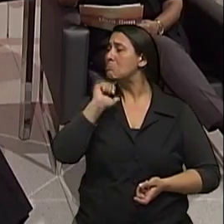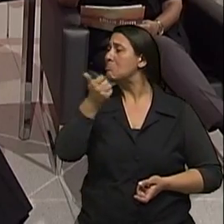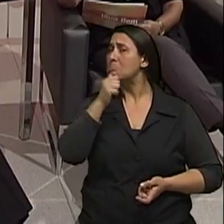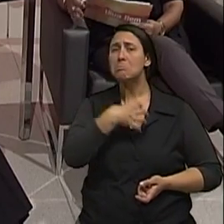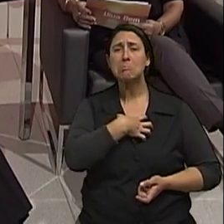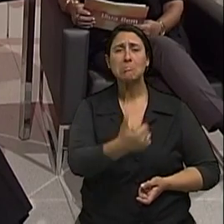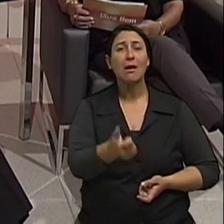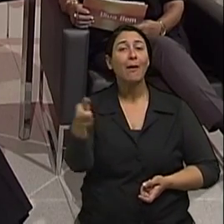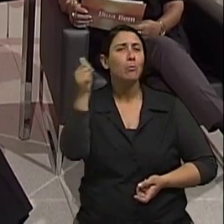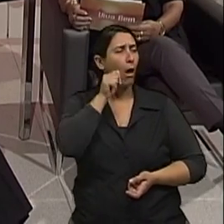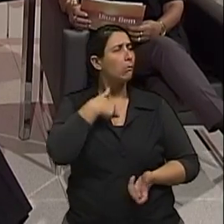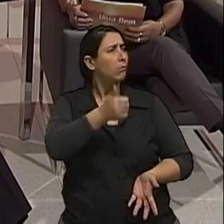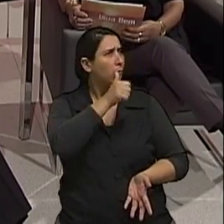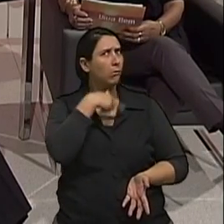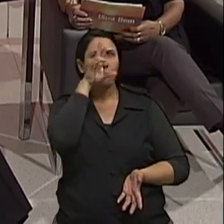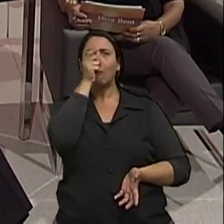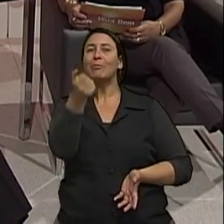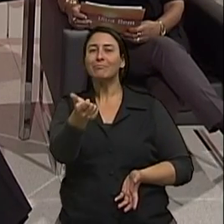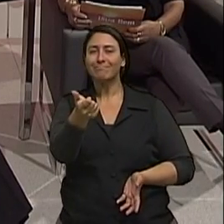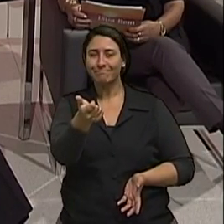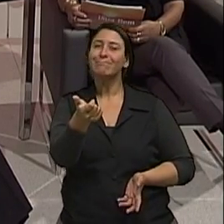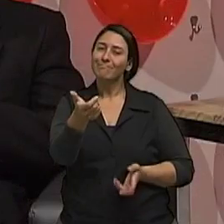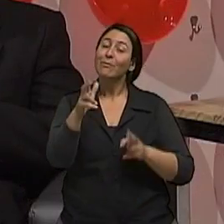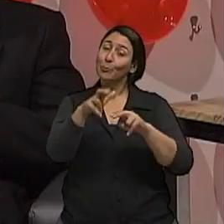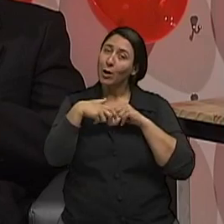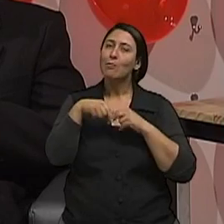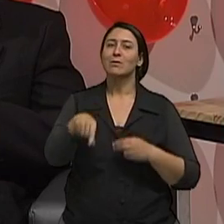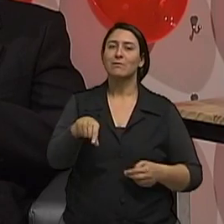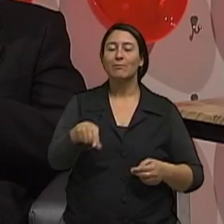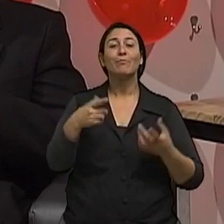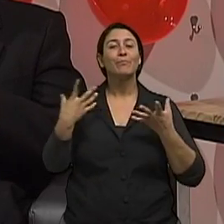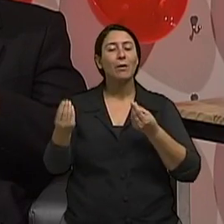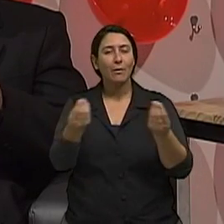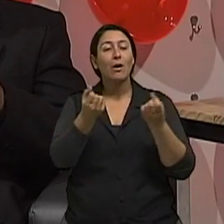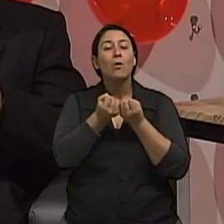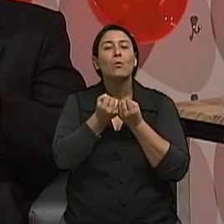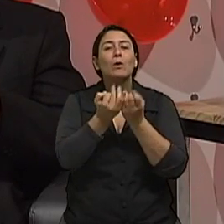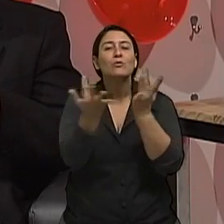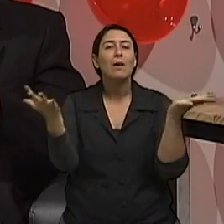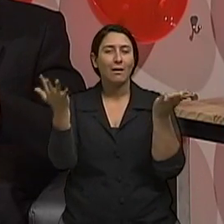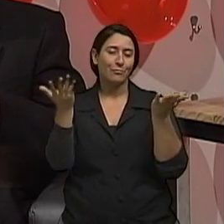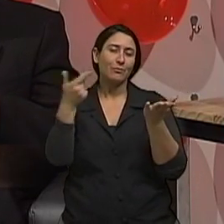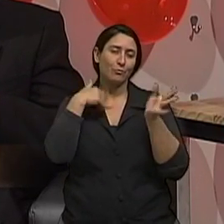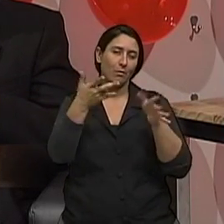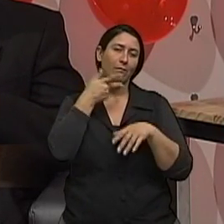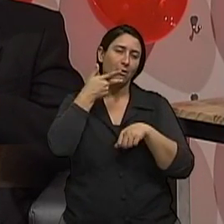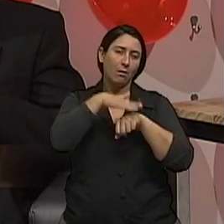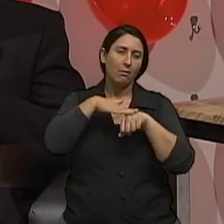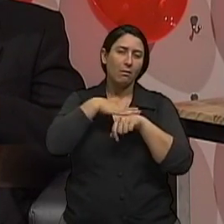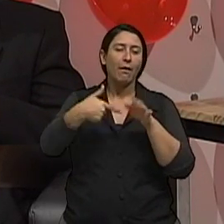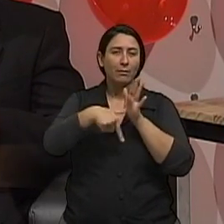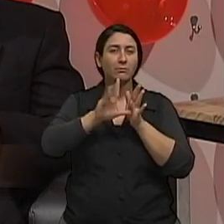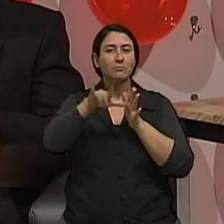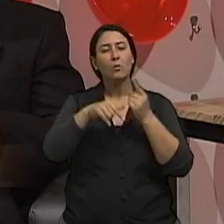são mais Mulher é mais fraca, Isso, para o álcool, né? Bom, então isso faz com que essa quantidade moderada, que eu comentei, uma, duas, no máximo